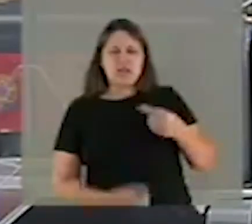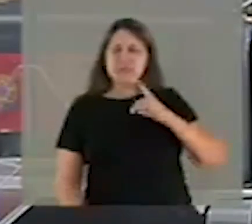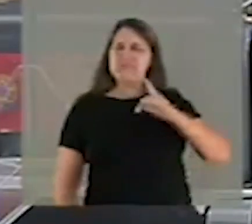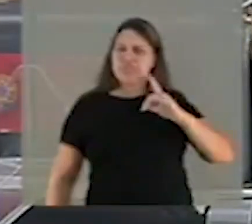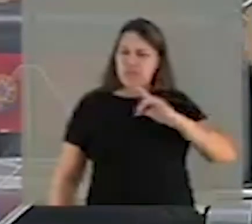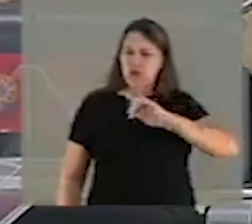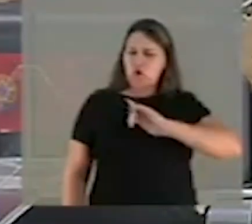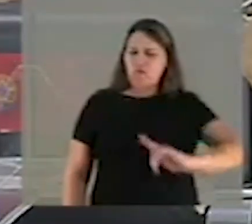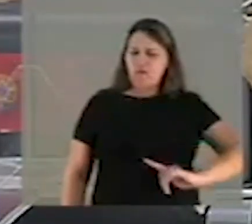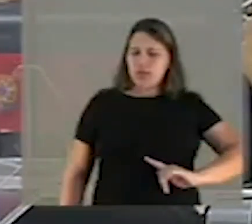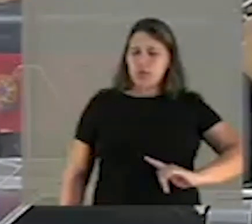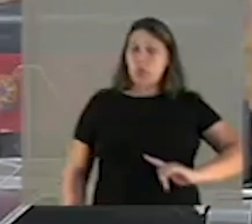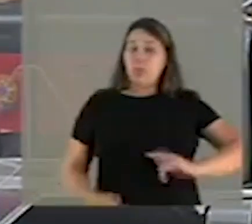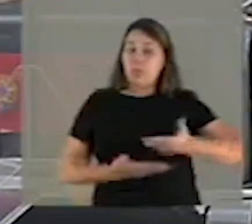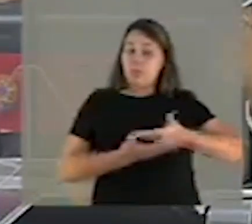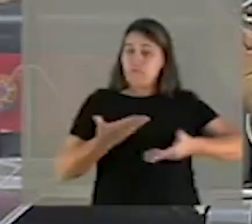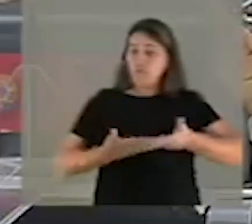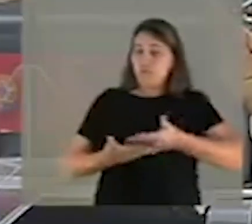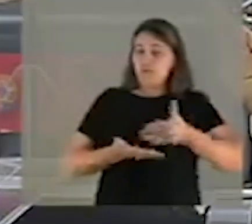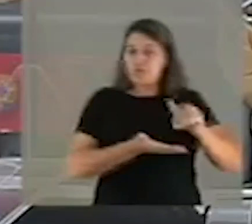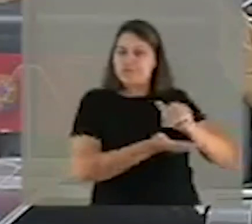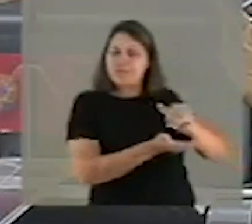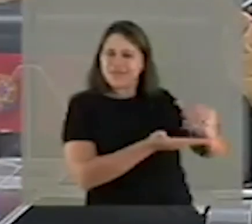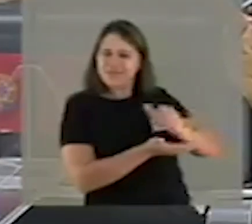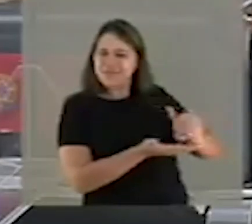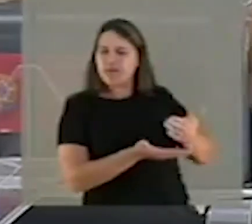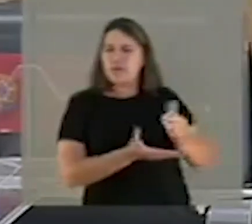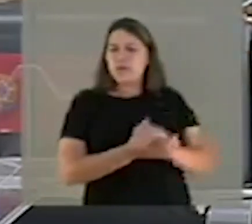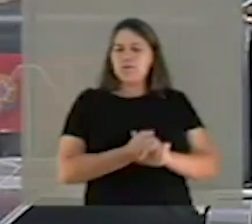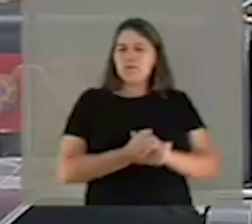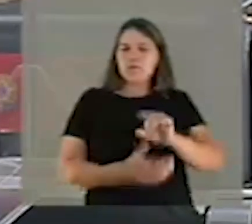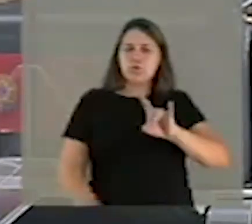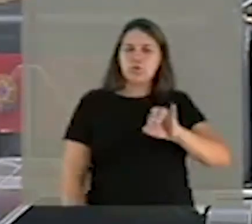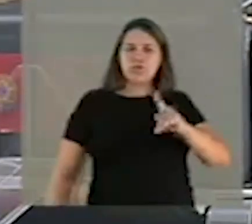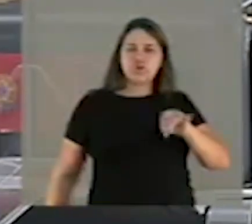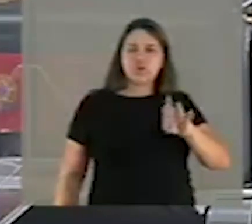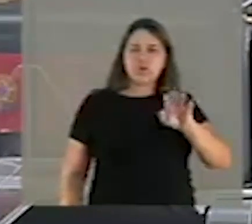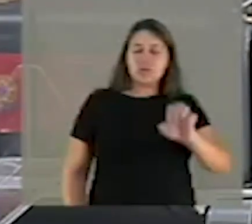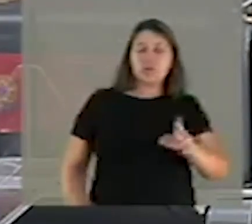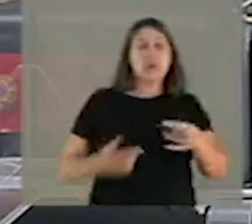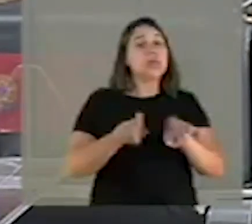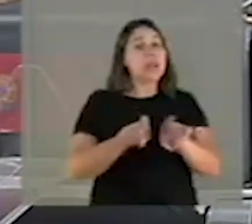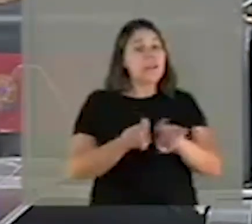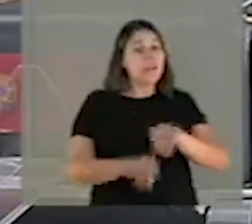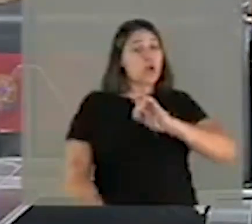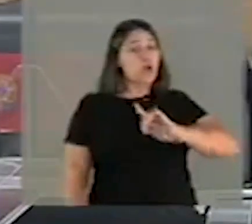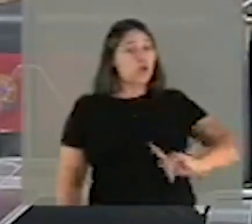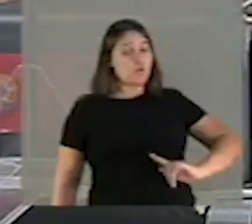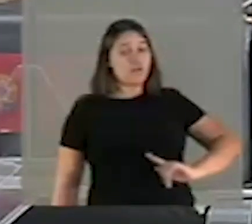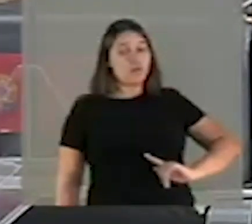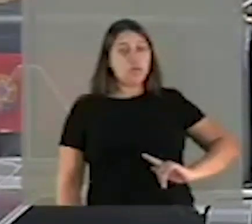envolvidos nisso, secretários, dirigentes, e há governadores que estão